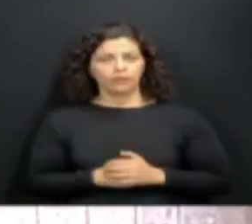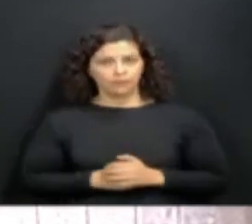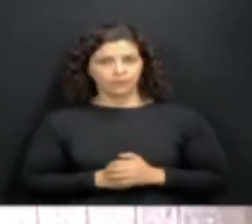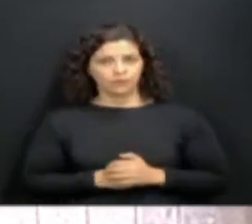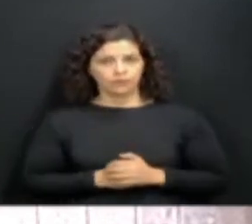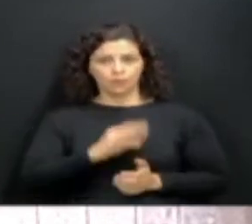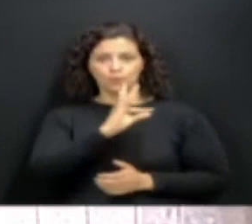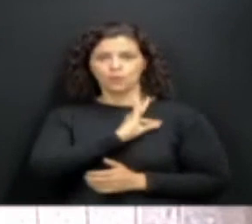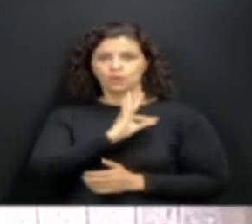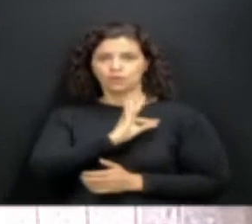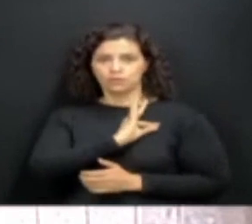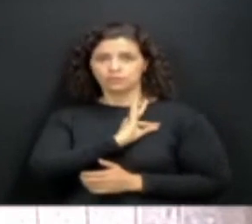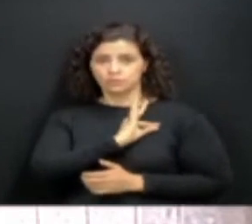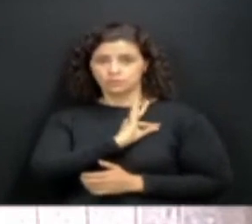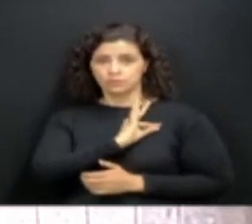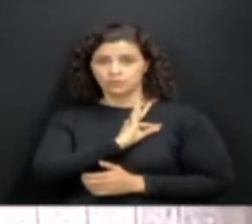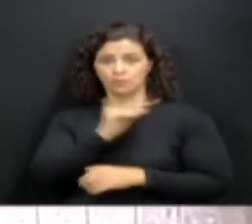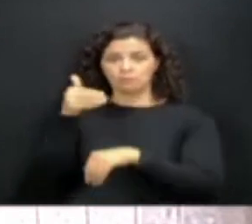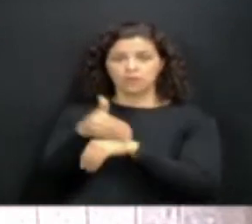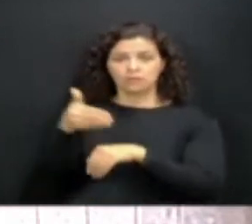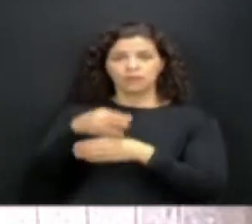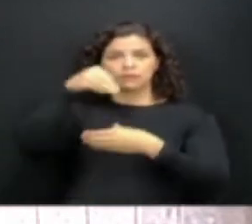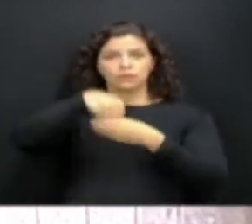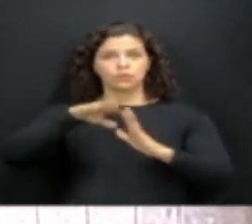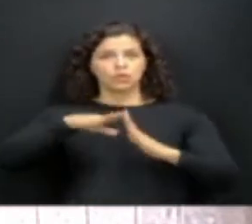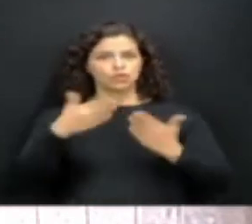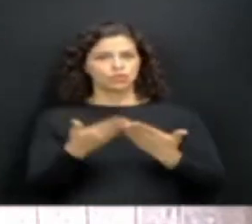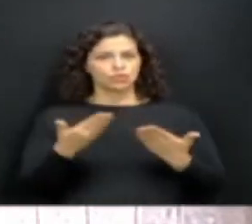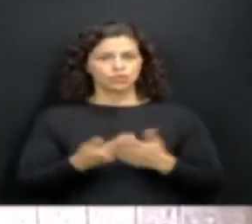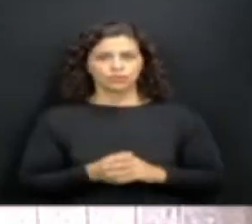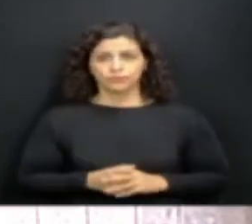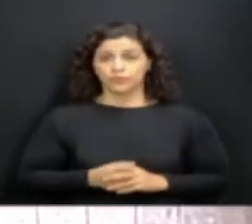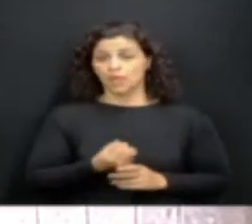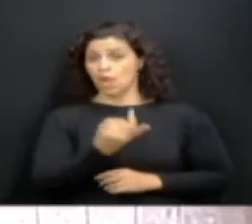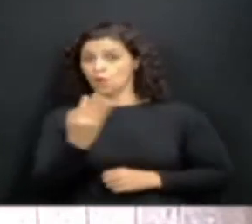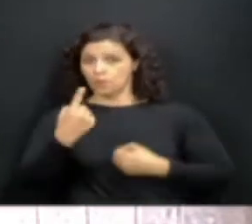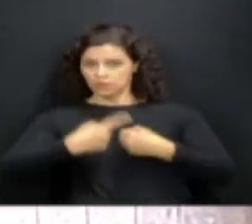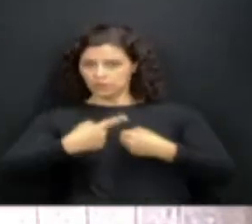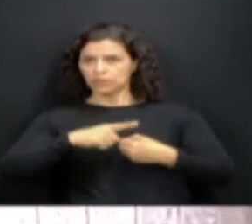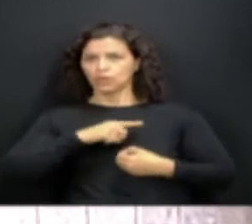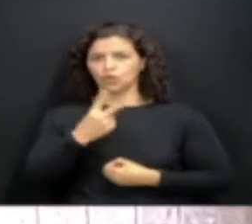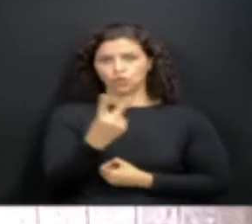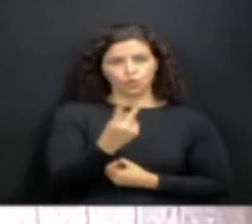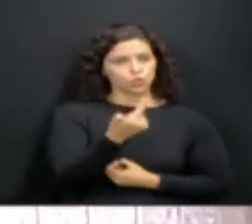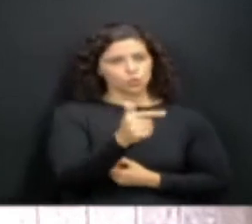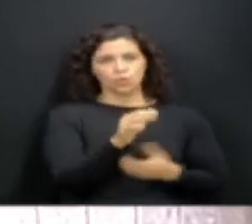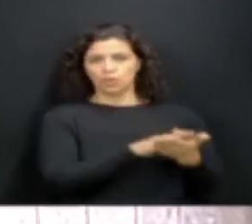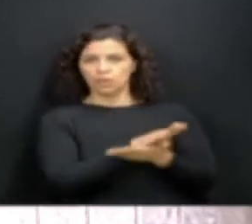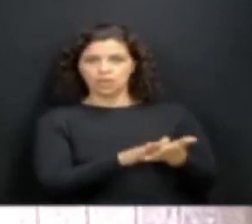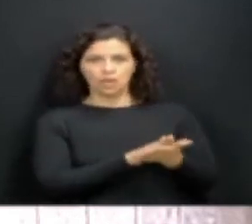de policiais para fazerem parte dos colégios. Algumas cidades que teriam dois não terão nenhum,